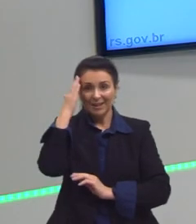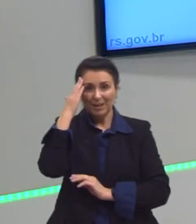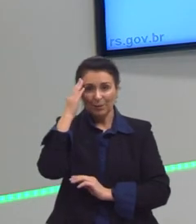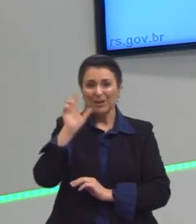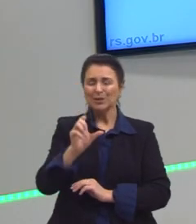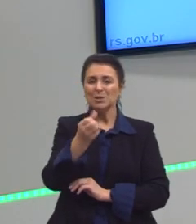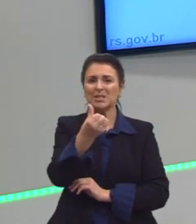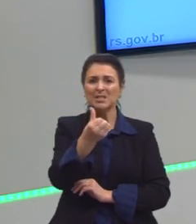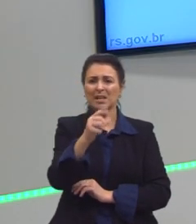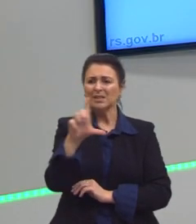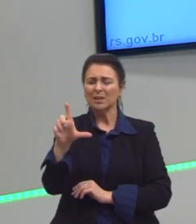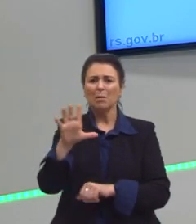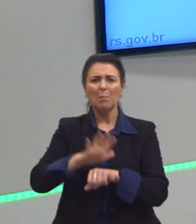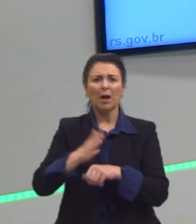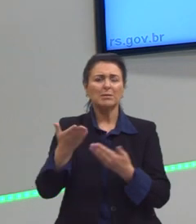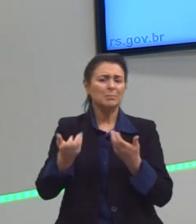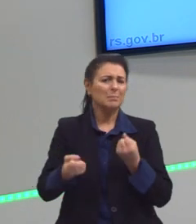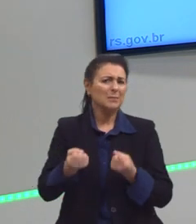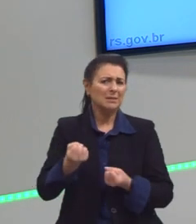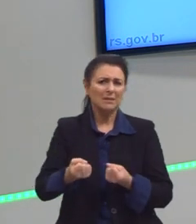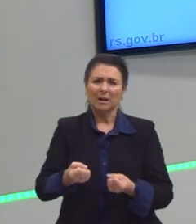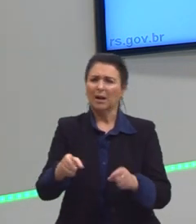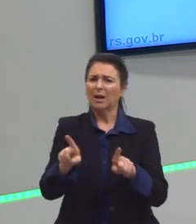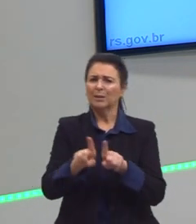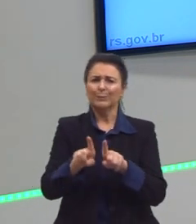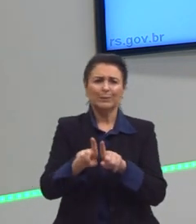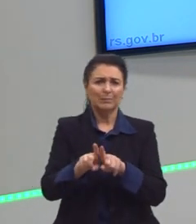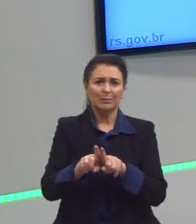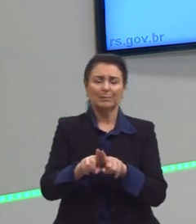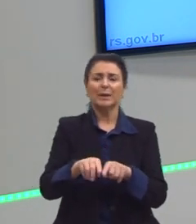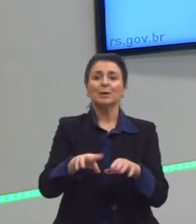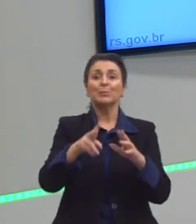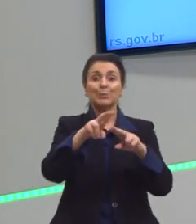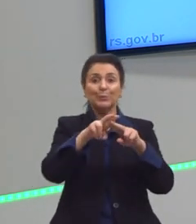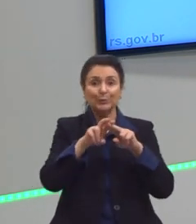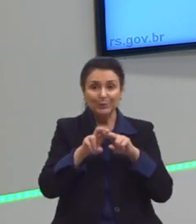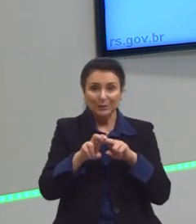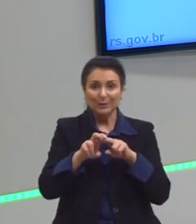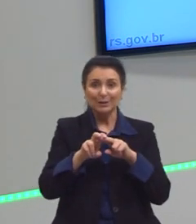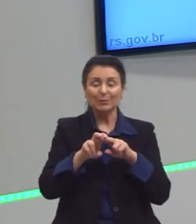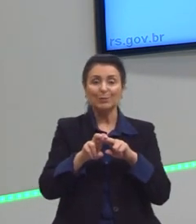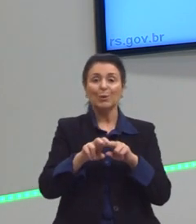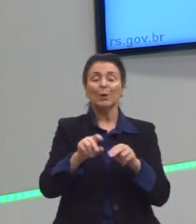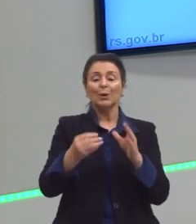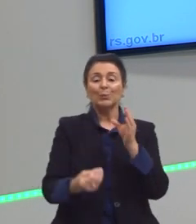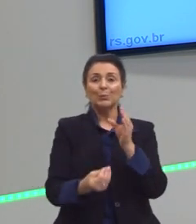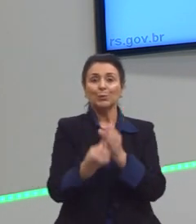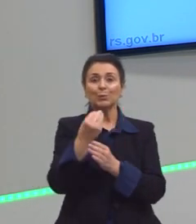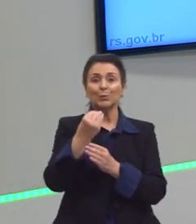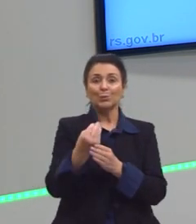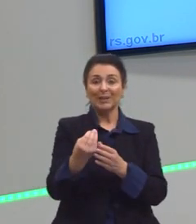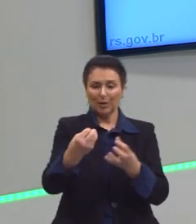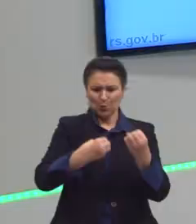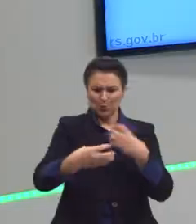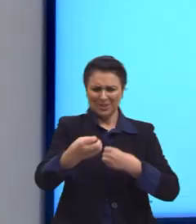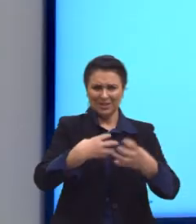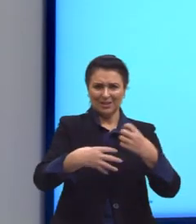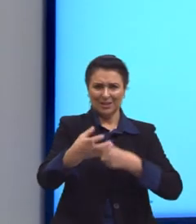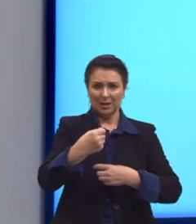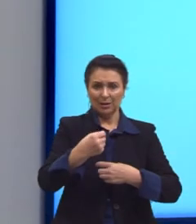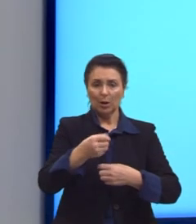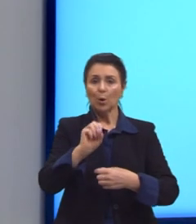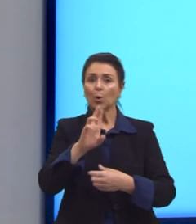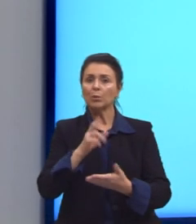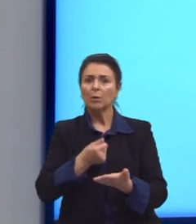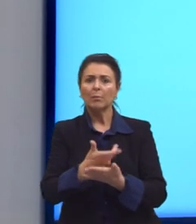litros? Então, isso tem uma economia aí de logística, de embalagem e tudo mais. Porque eu estaria comprando água